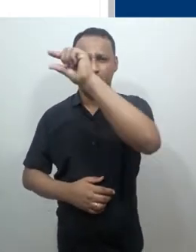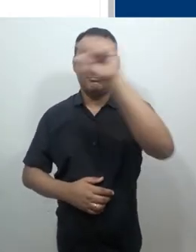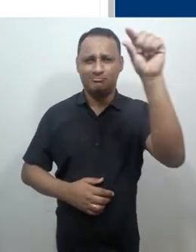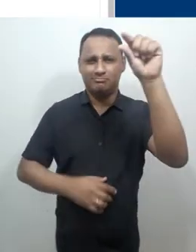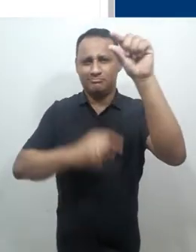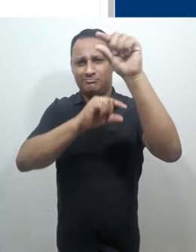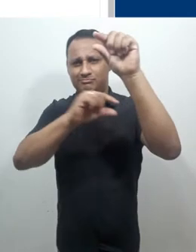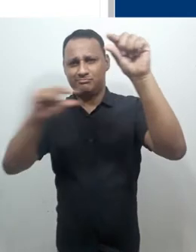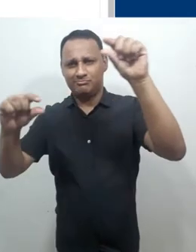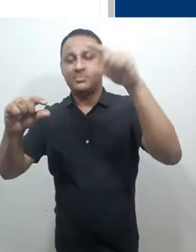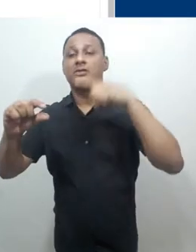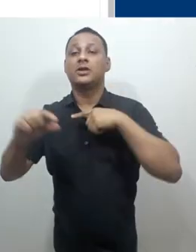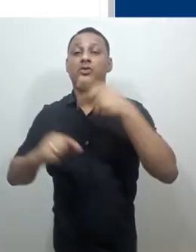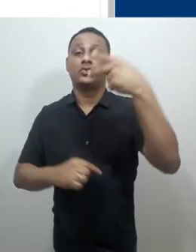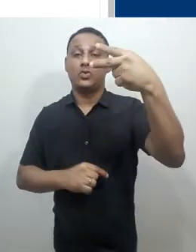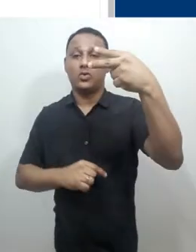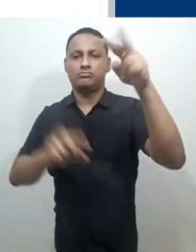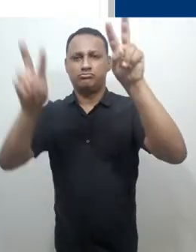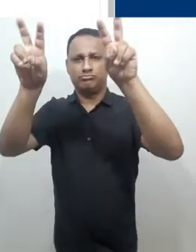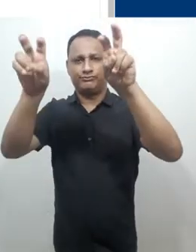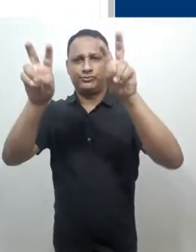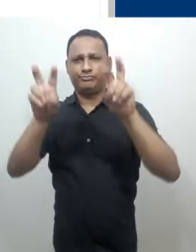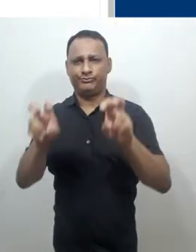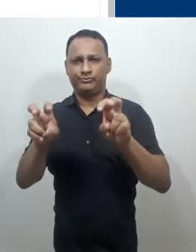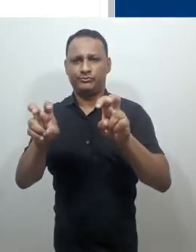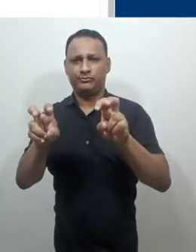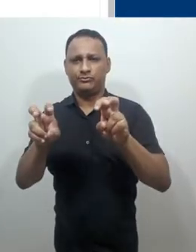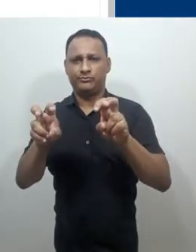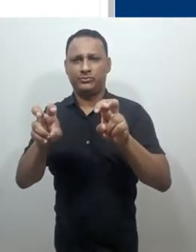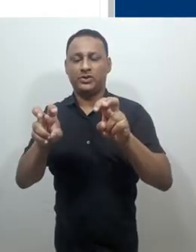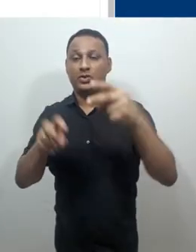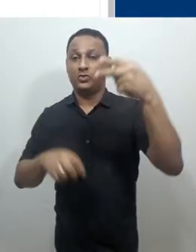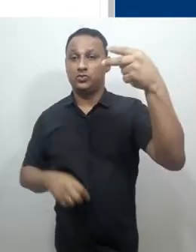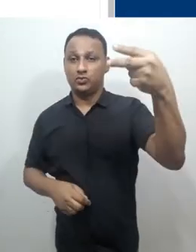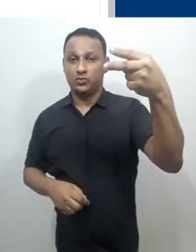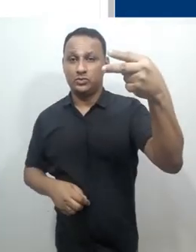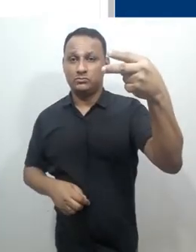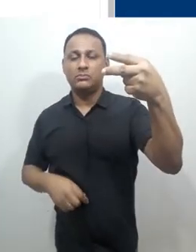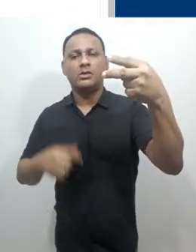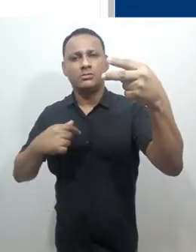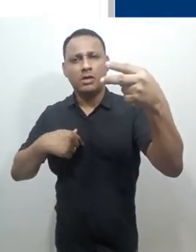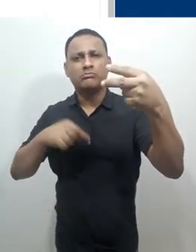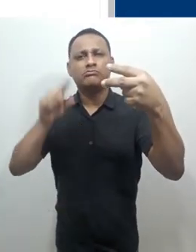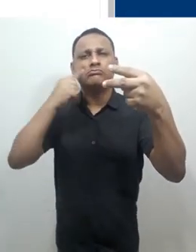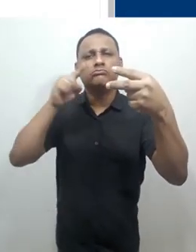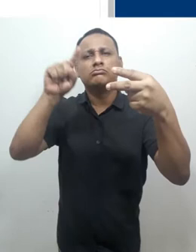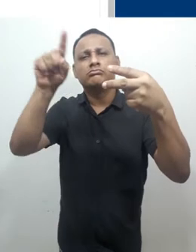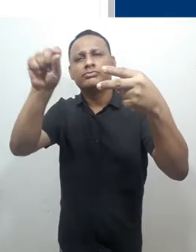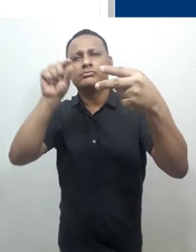disponíveis. Na seção tópico, eu posso ver os títulos de cada um desses tópicos.